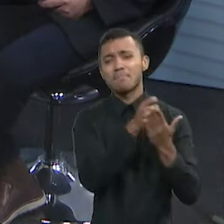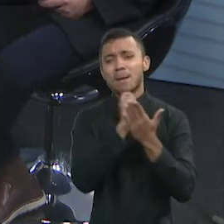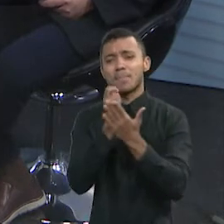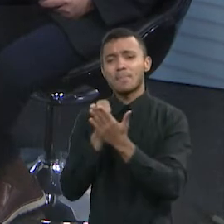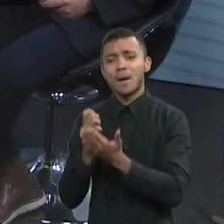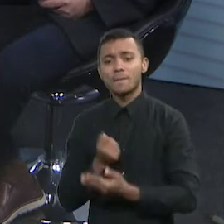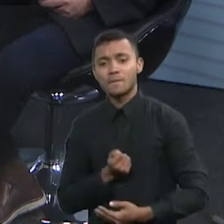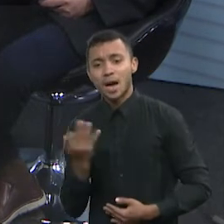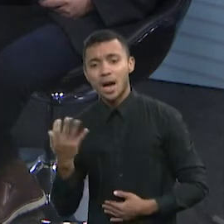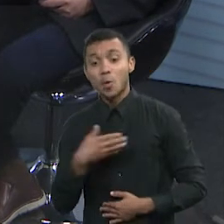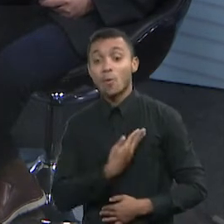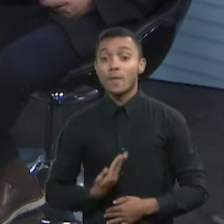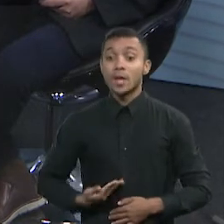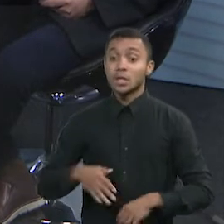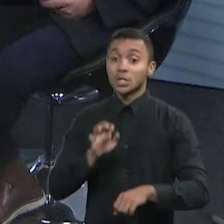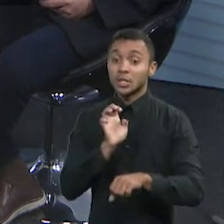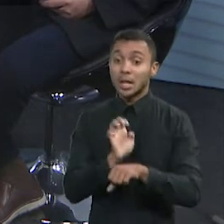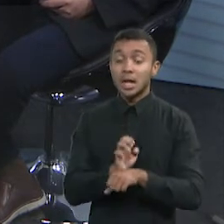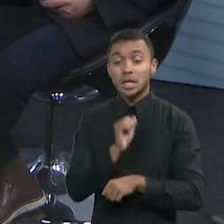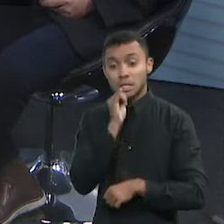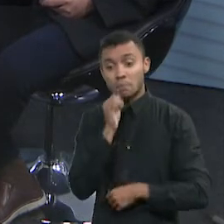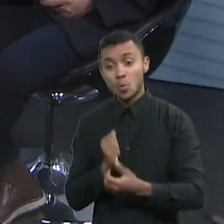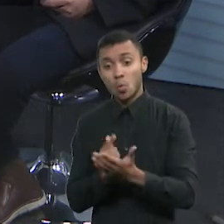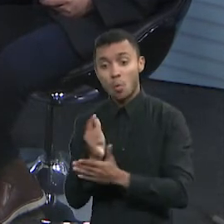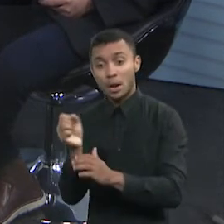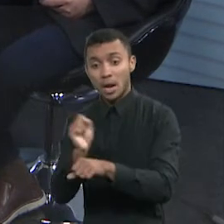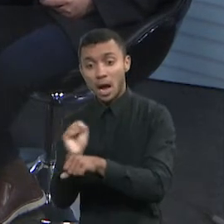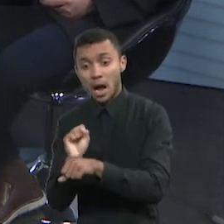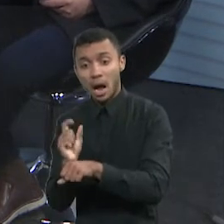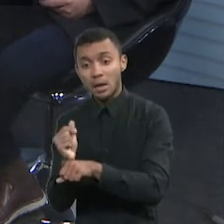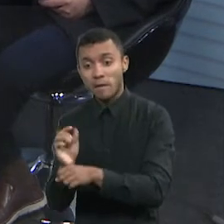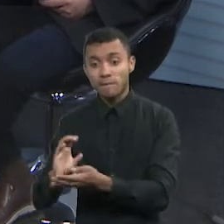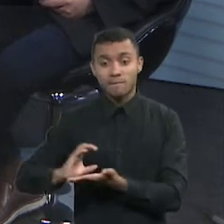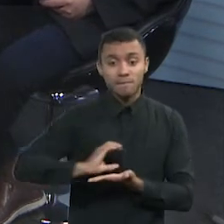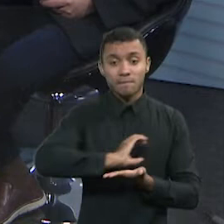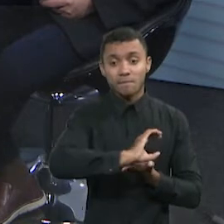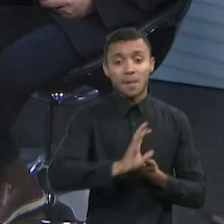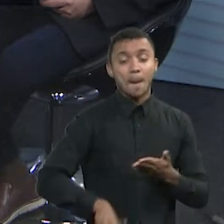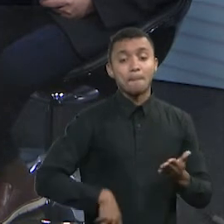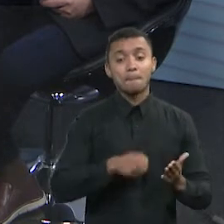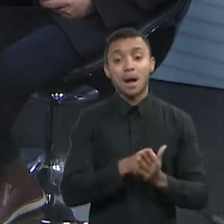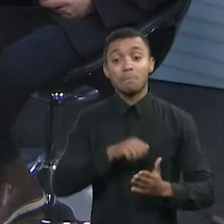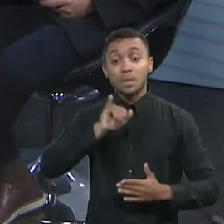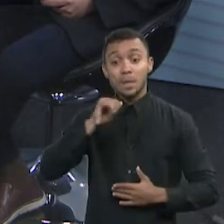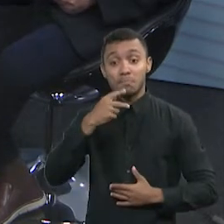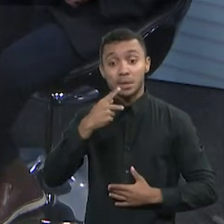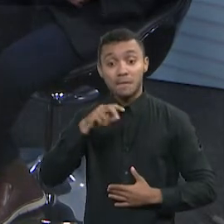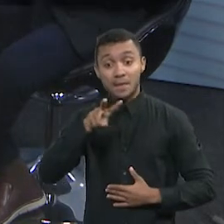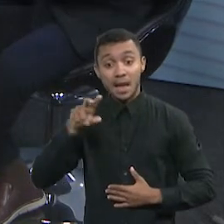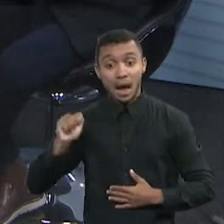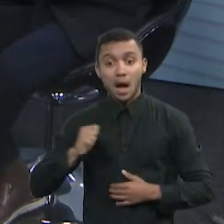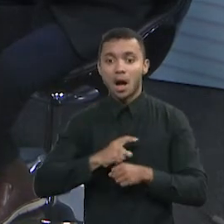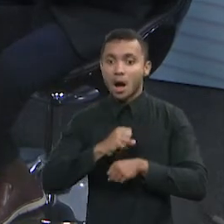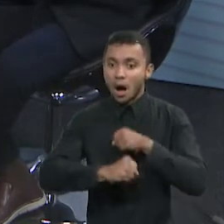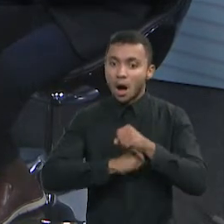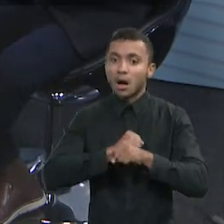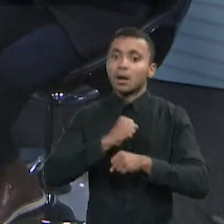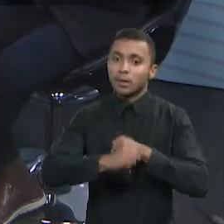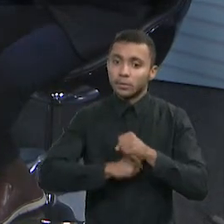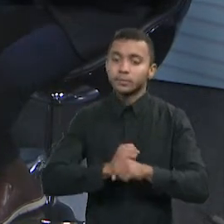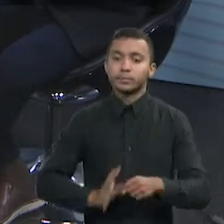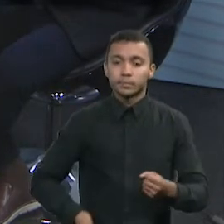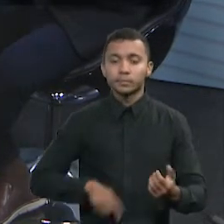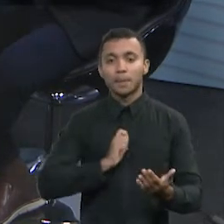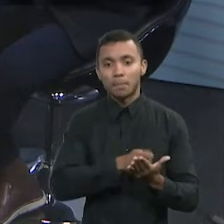o Estado é sócio seu, se você compra um carro, ele é sócio seu, porque o IPVA é todo ano. Você compra um sócio, você compra um carro, paga,